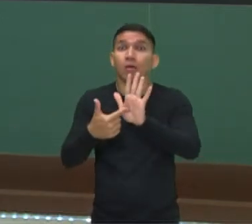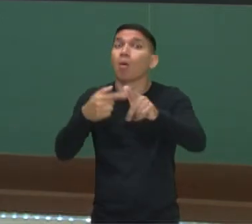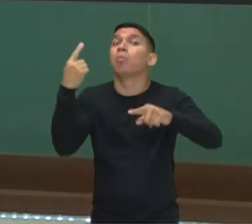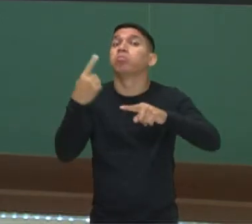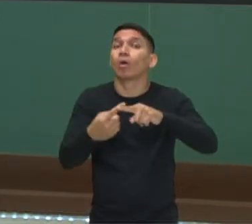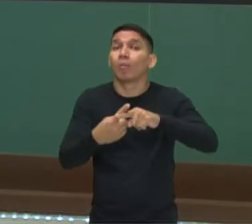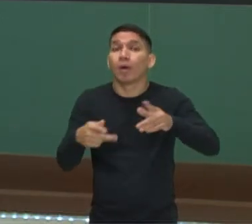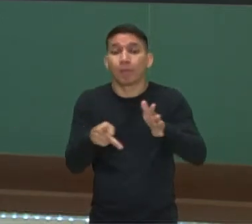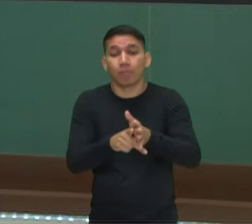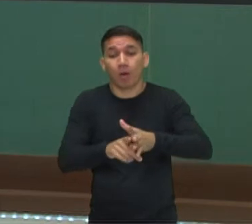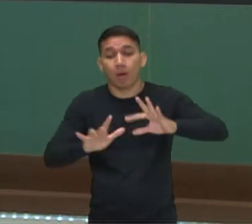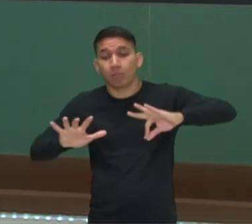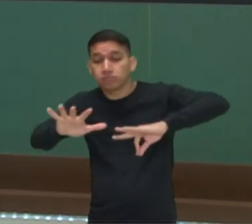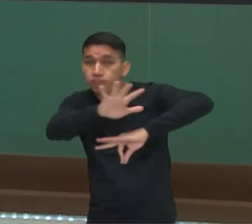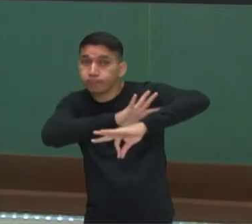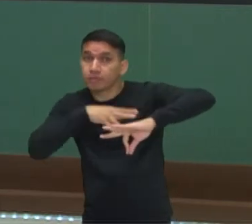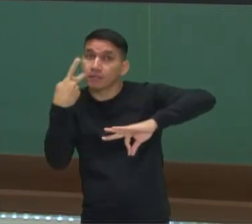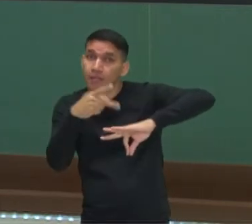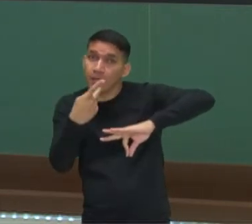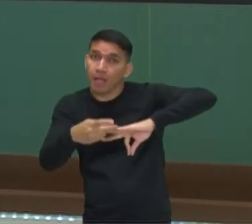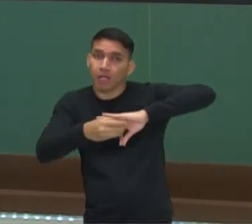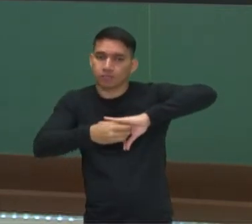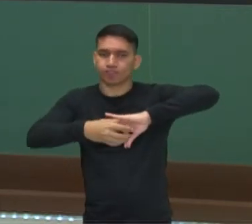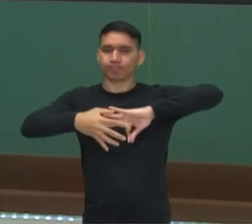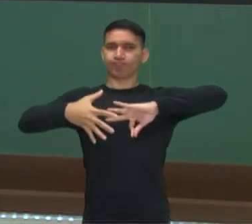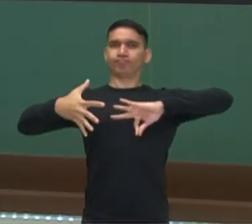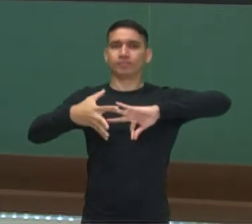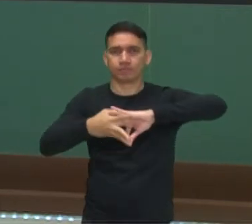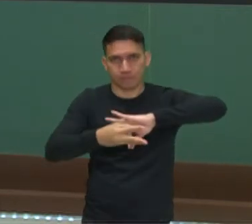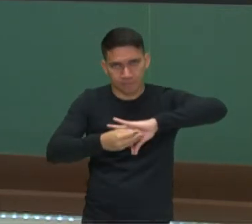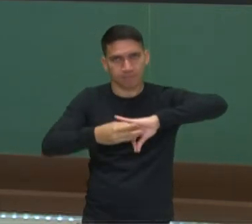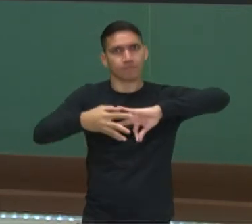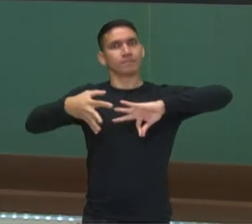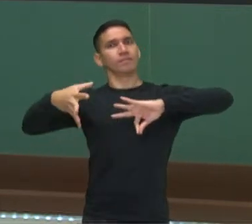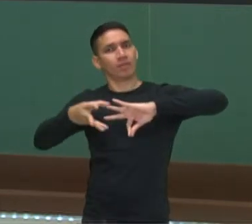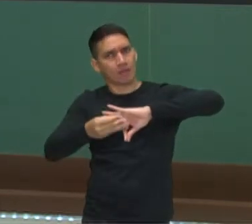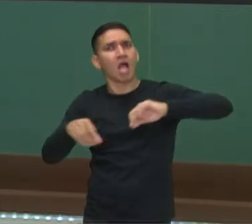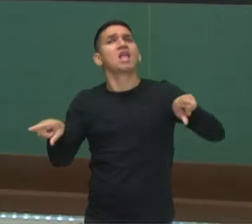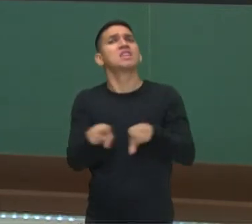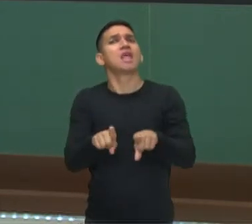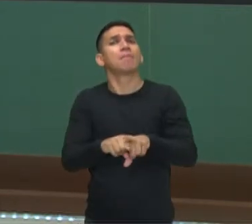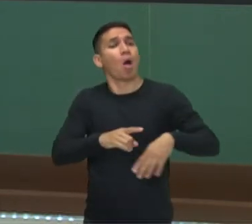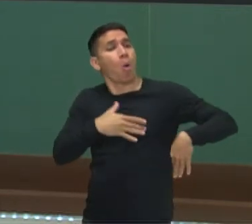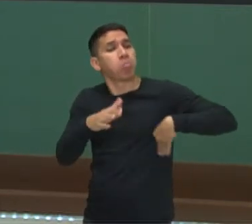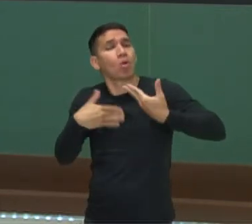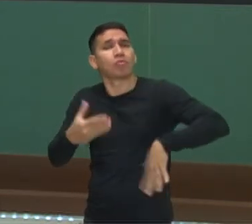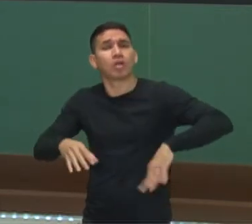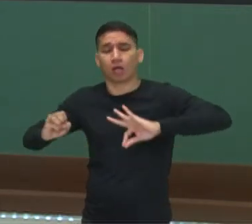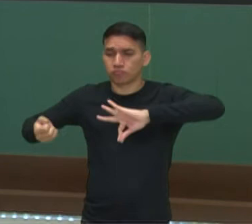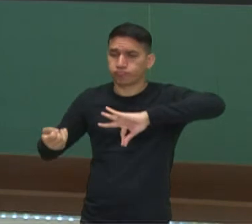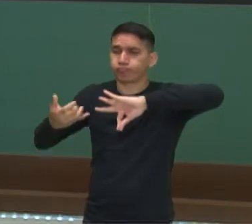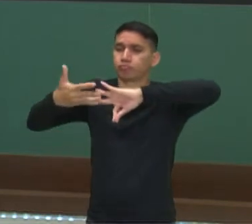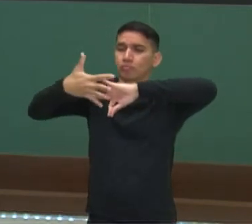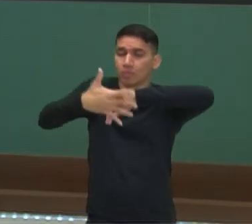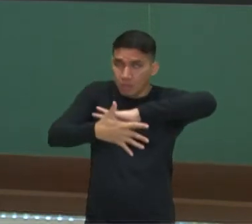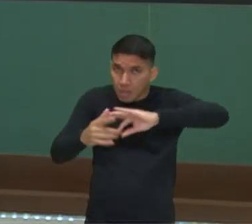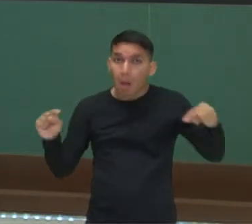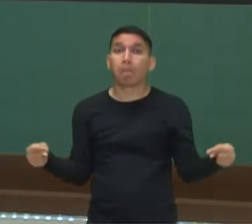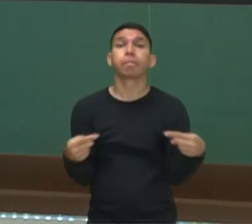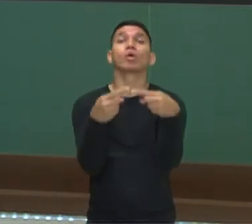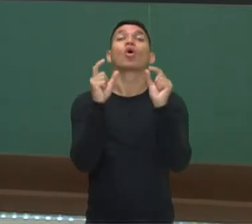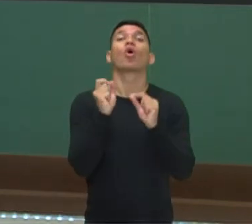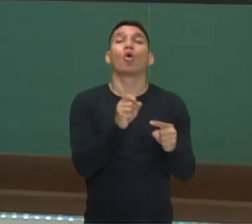que é o útero, elástico e também ao processo de ovulação que permitiu o